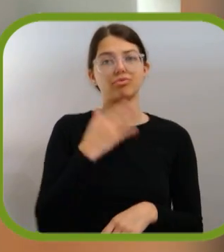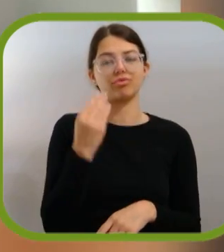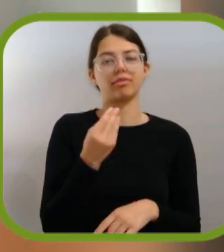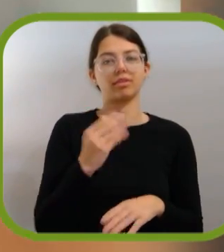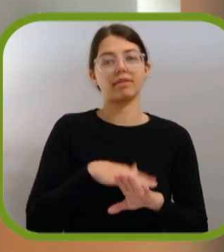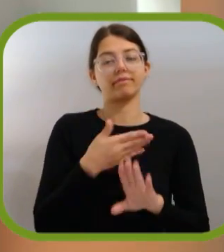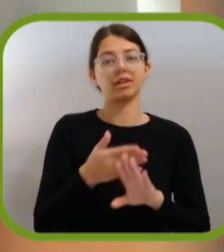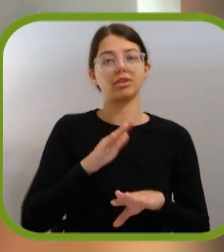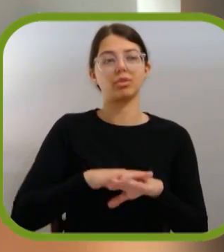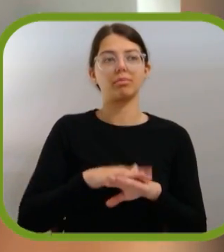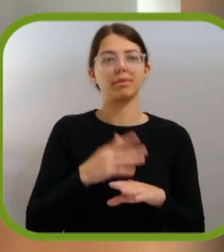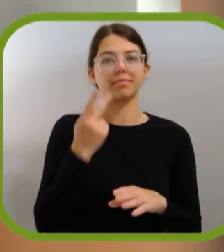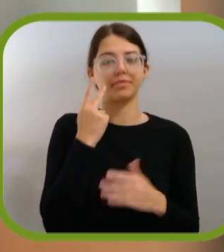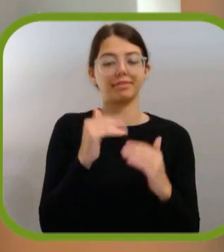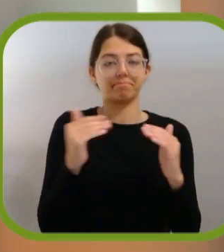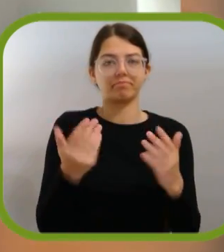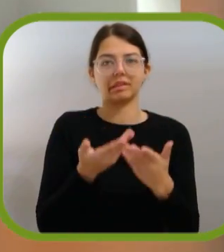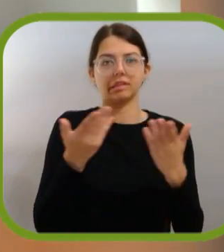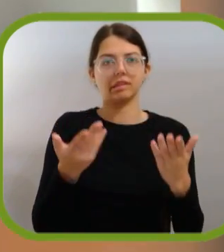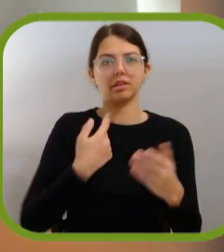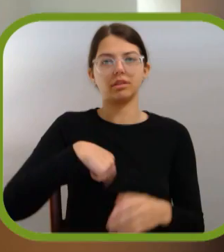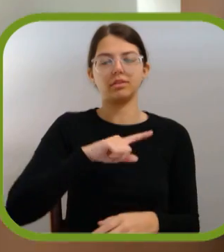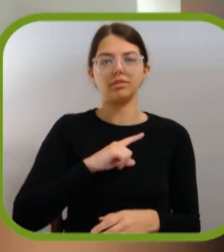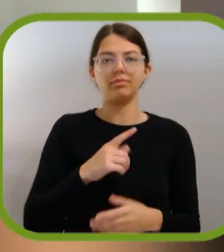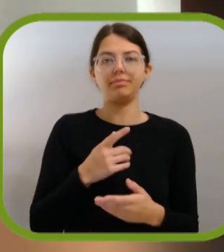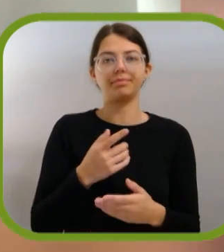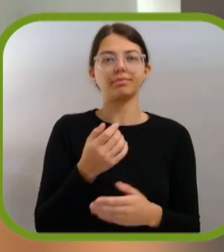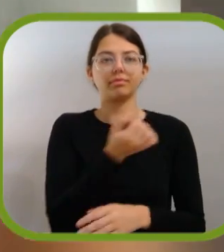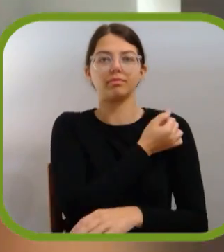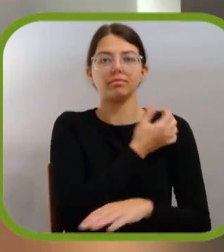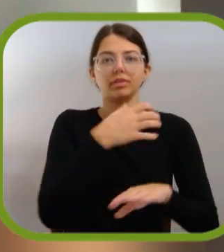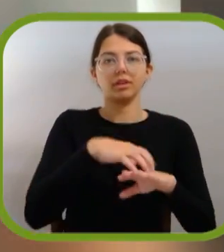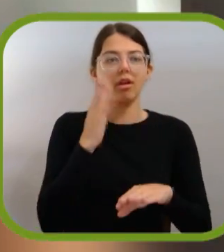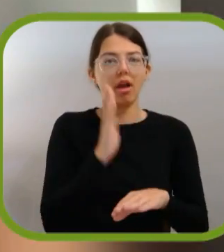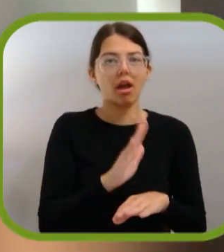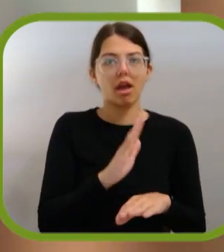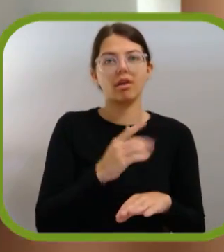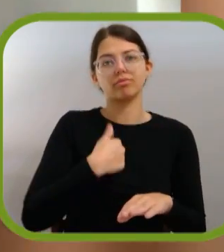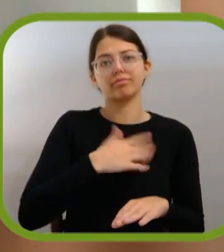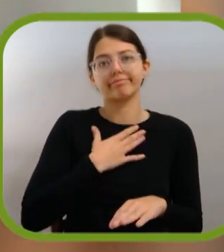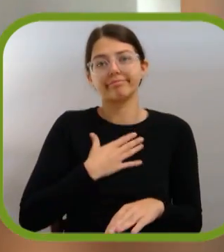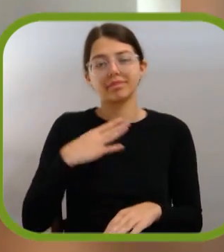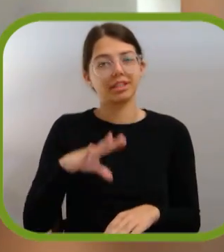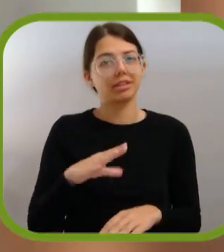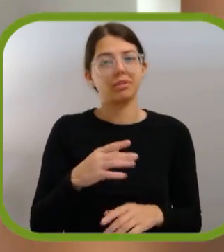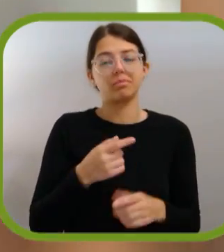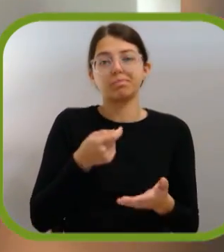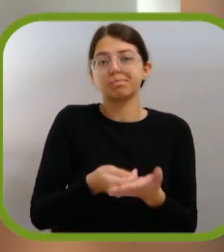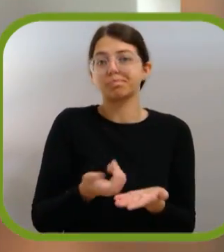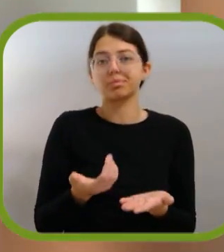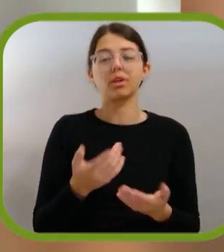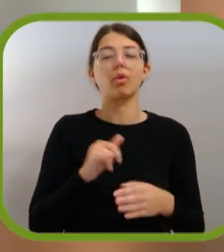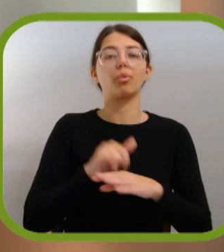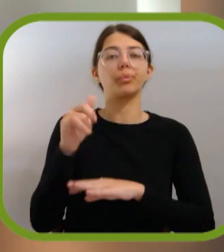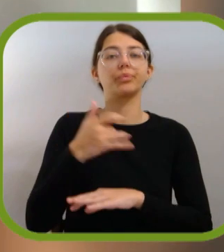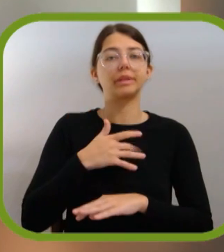nós mais jovens que ainda não estamos numa fase de vida em que conseguimos, se calhar, ficar em alojamentos como gostaríamos ou de usar,